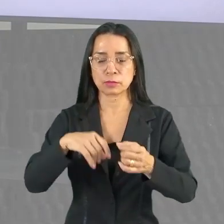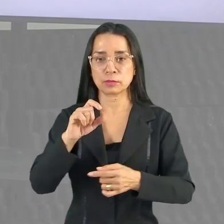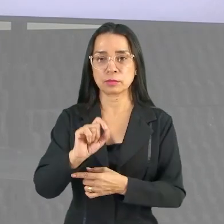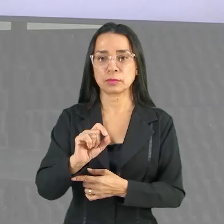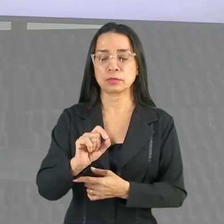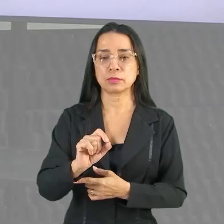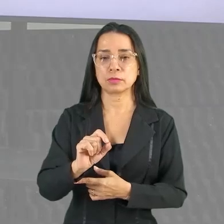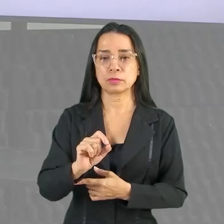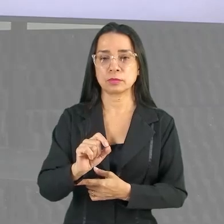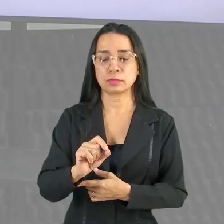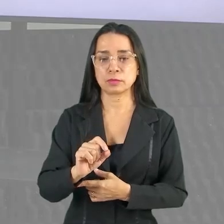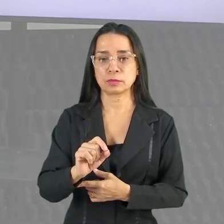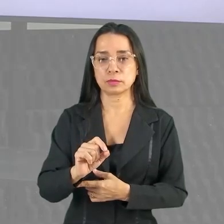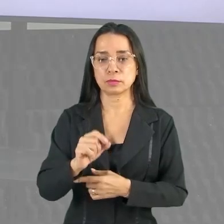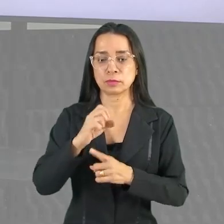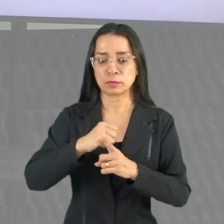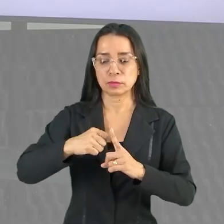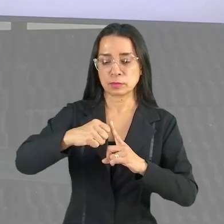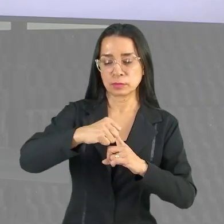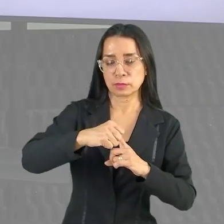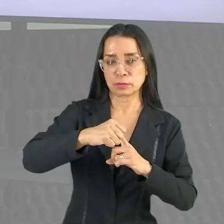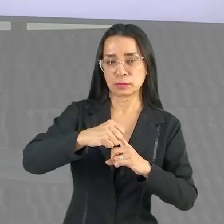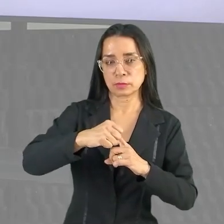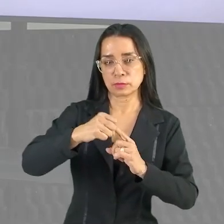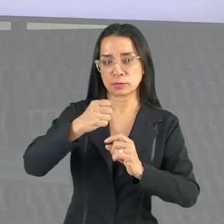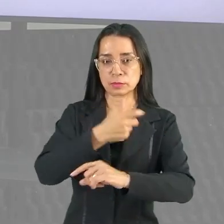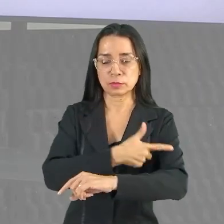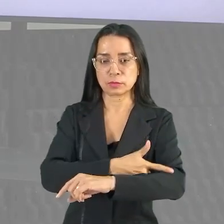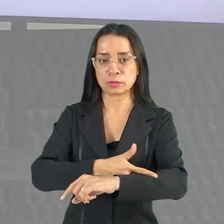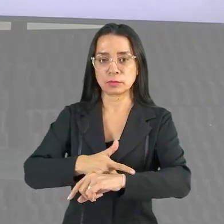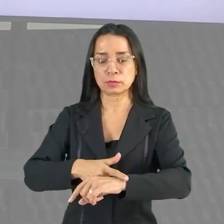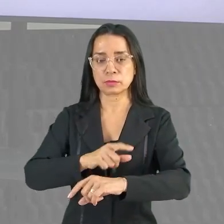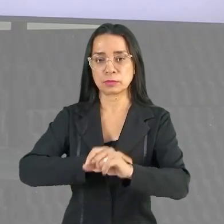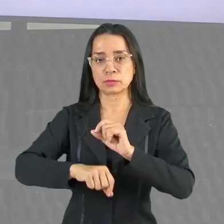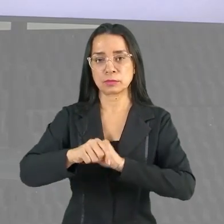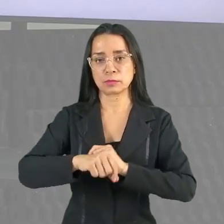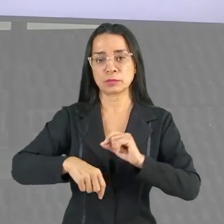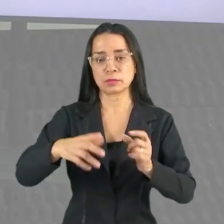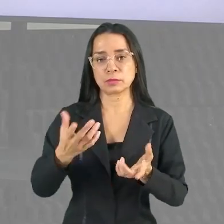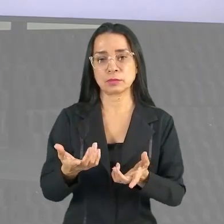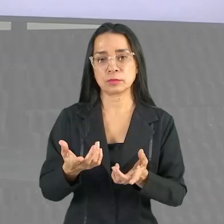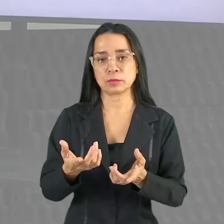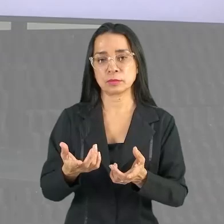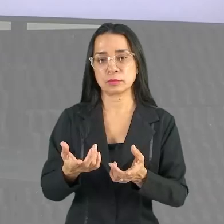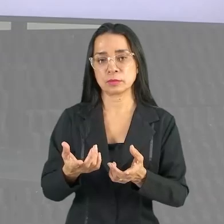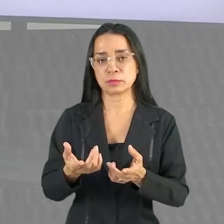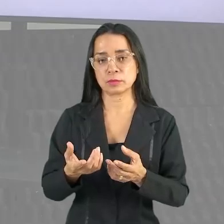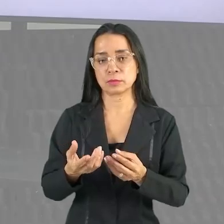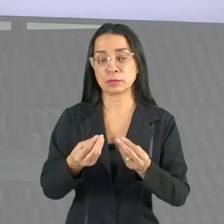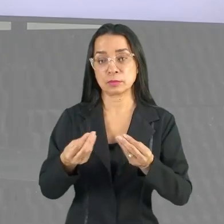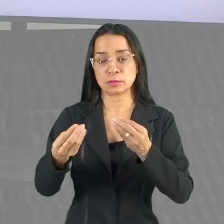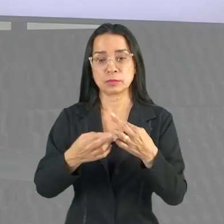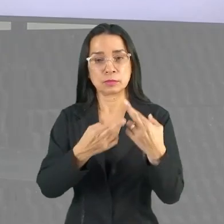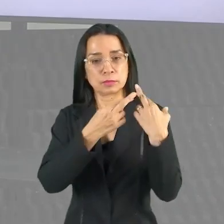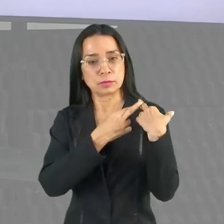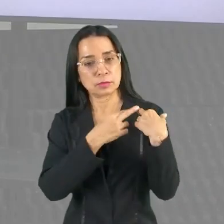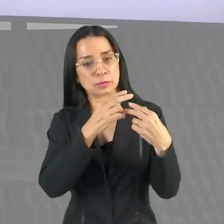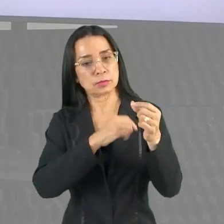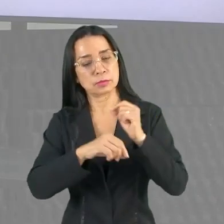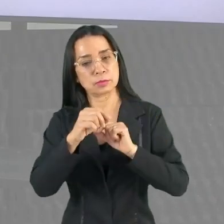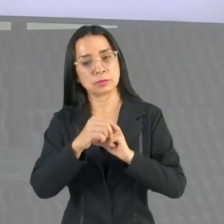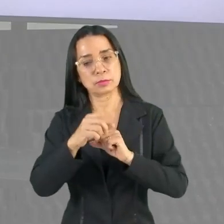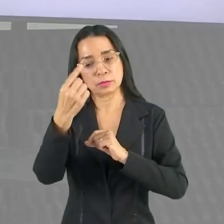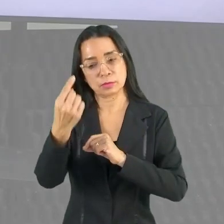a sociedade costuma jogar a responsabilidade no indivíduo. Ele é o responsável